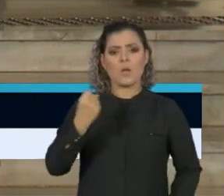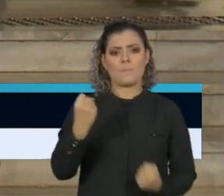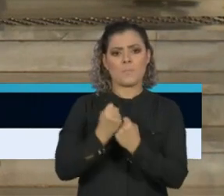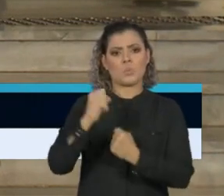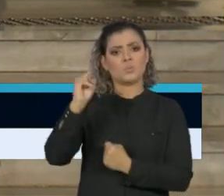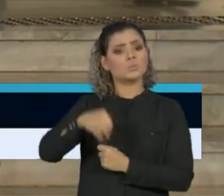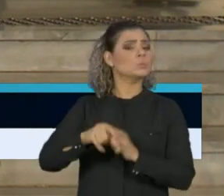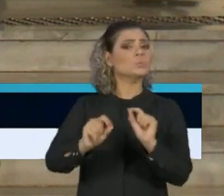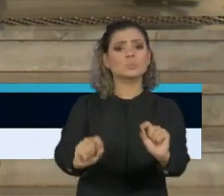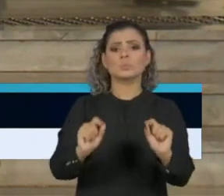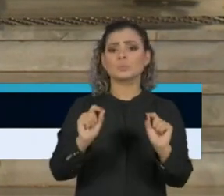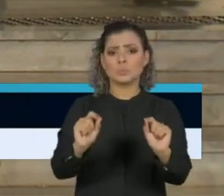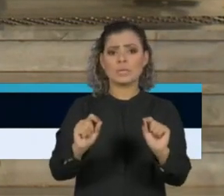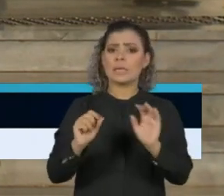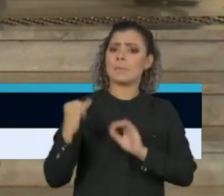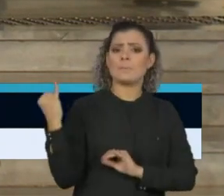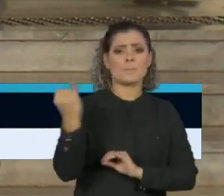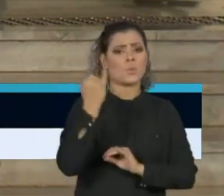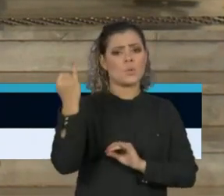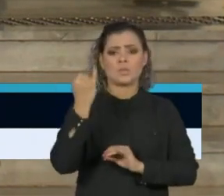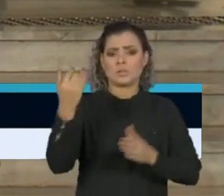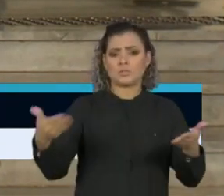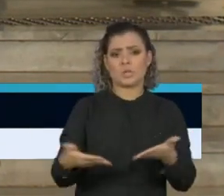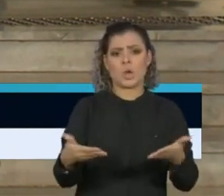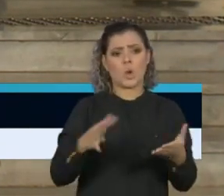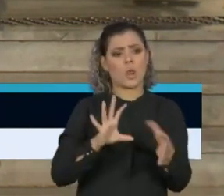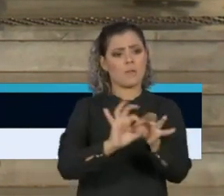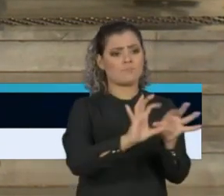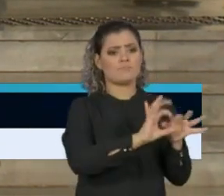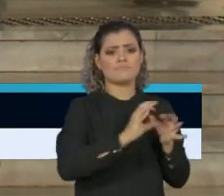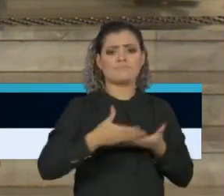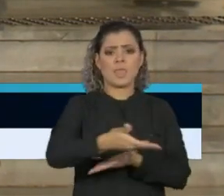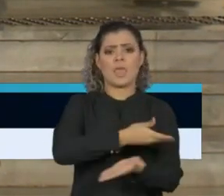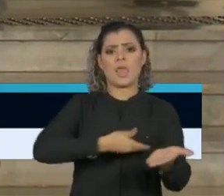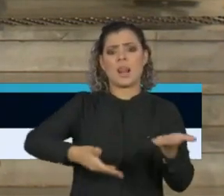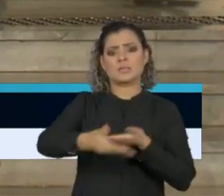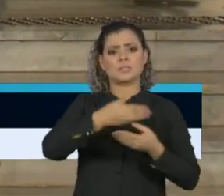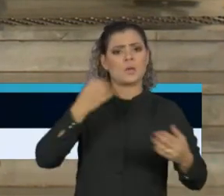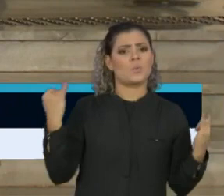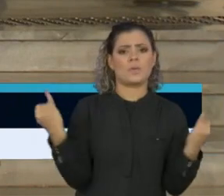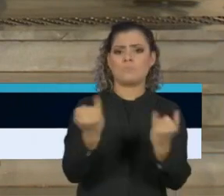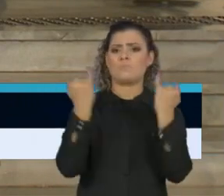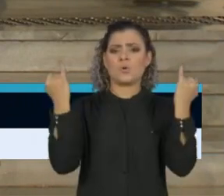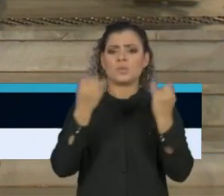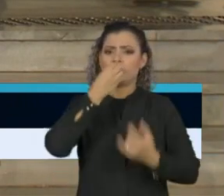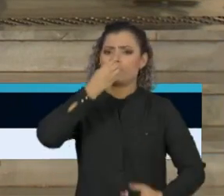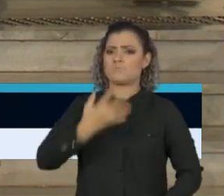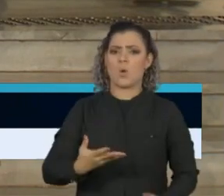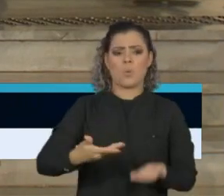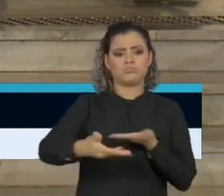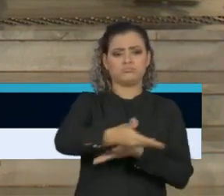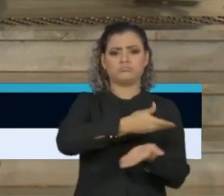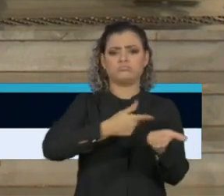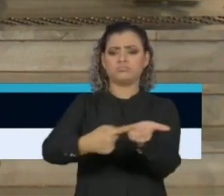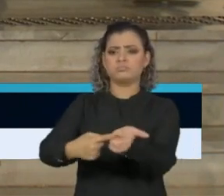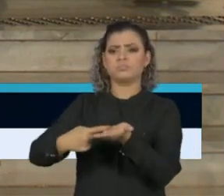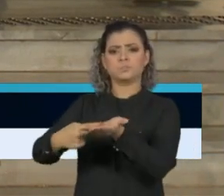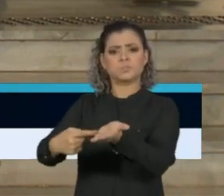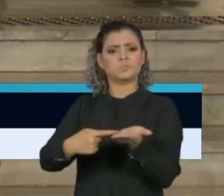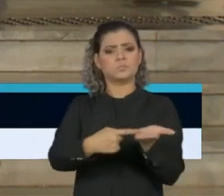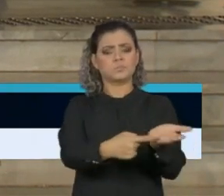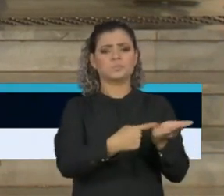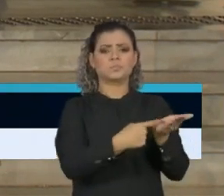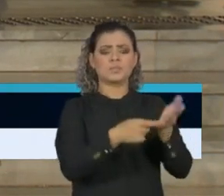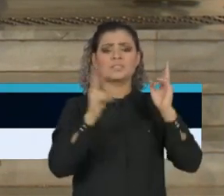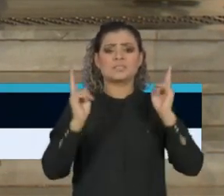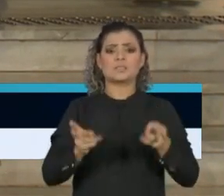E como representante da ciência, eu quero elogiar esse relacionamento que sempre foi baseado